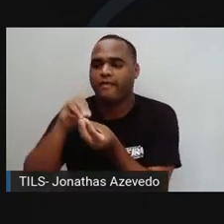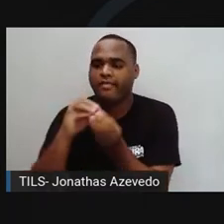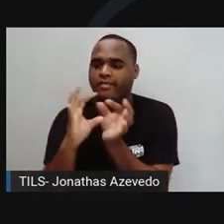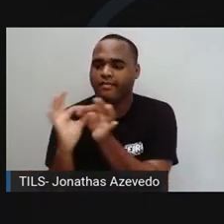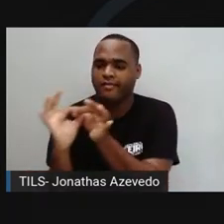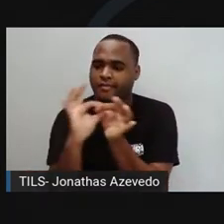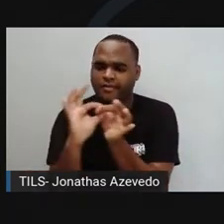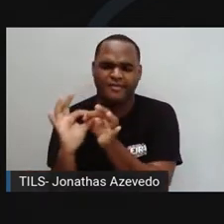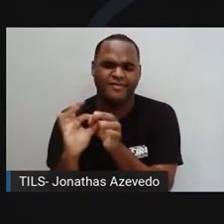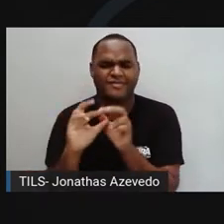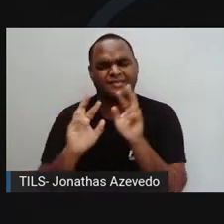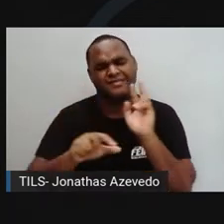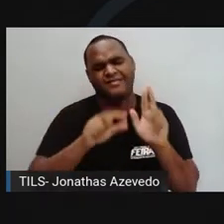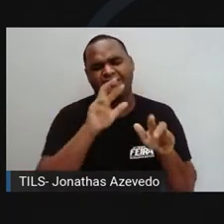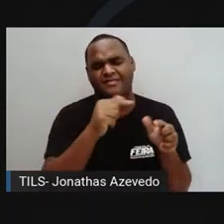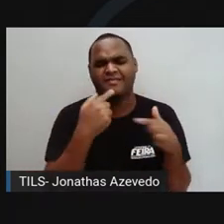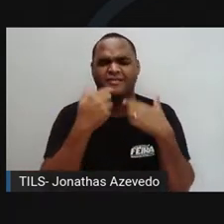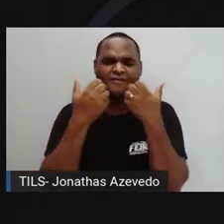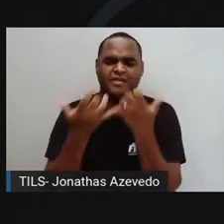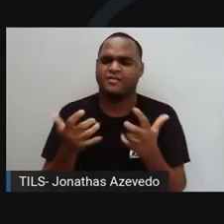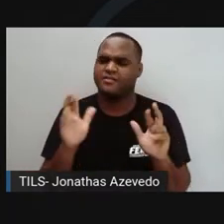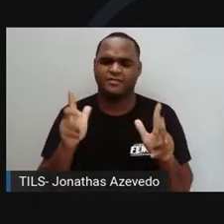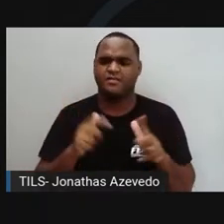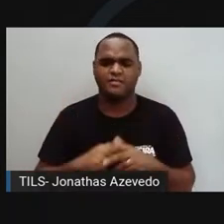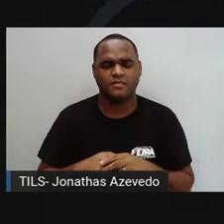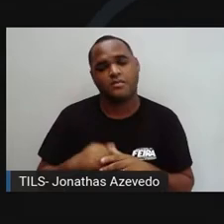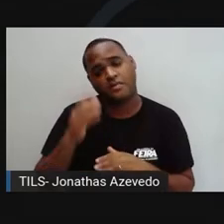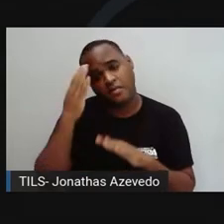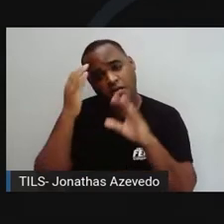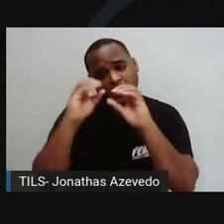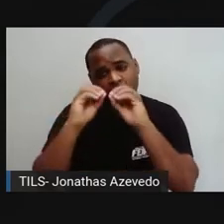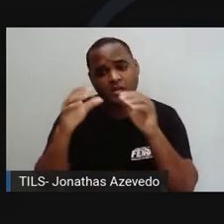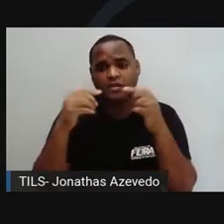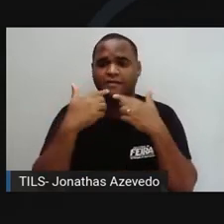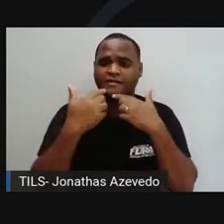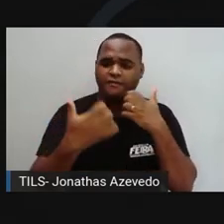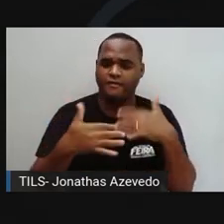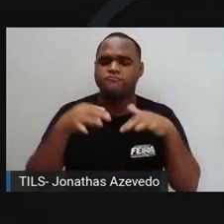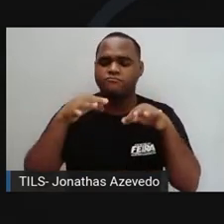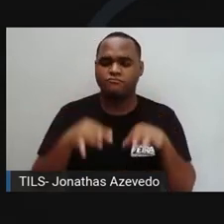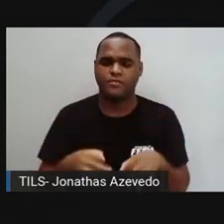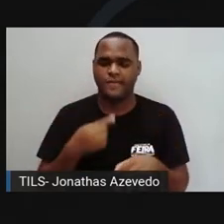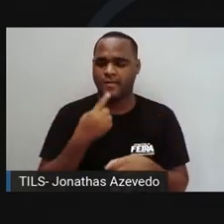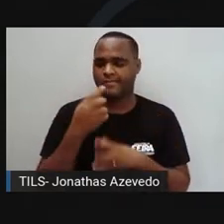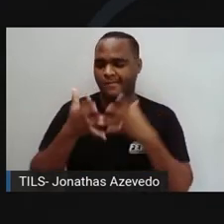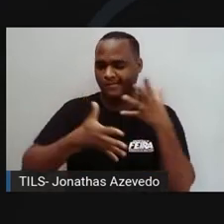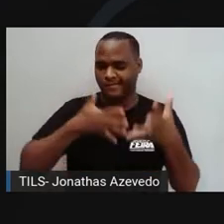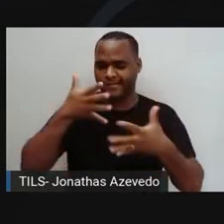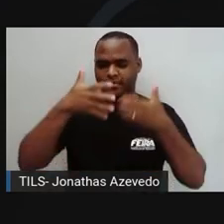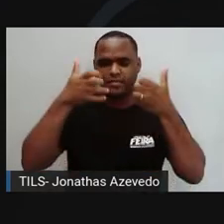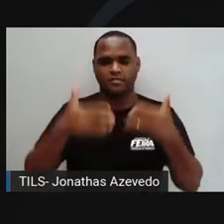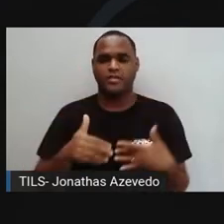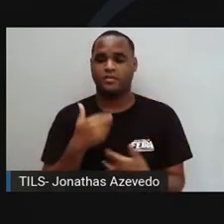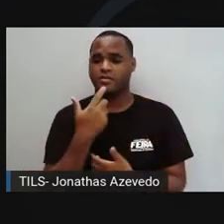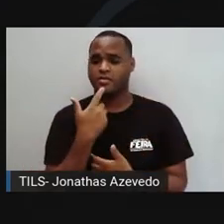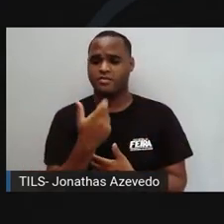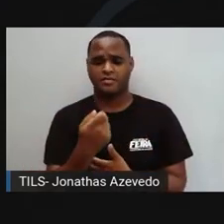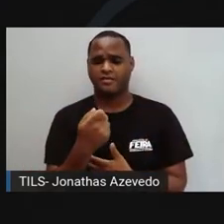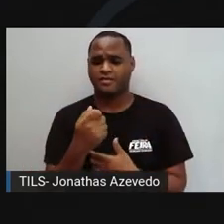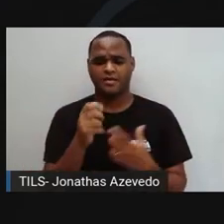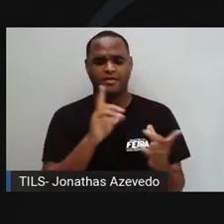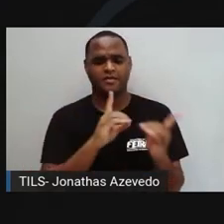esquisita. Cada um é cada um, tem o seu jeito de falar. Claro, todo mundo quer falar direito, quer se expressar bem, mas a língua é muito